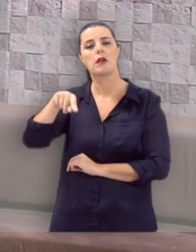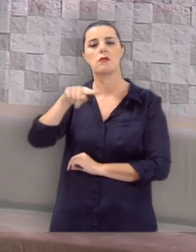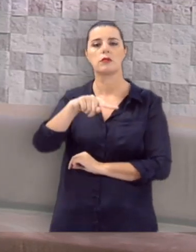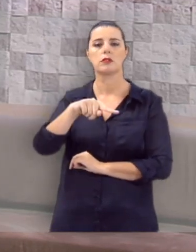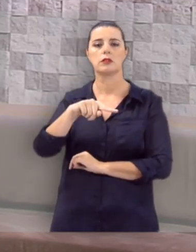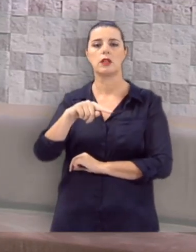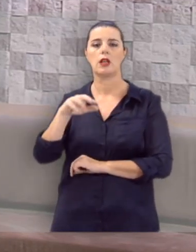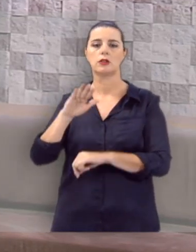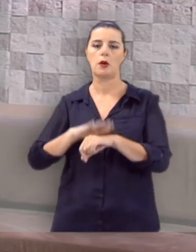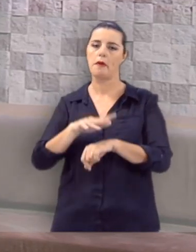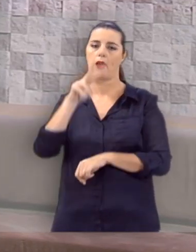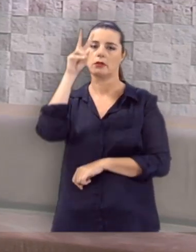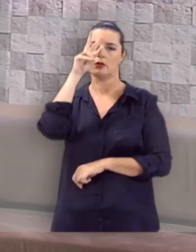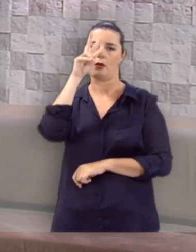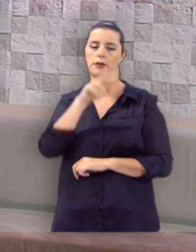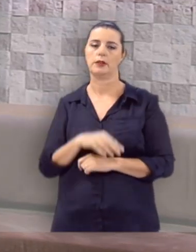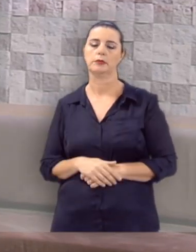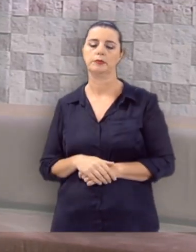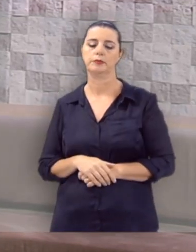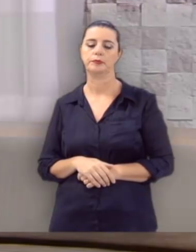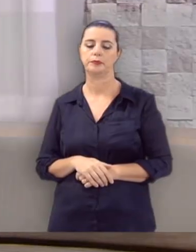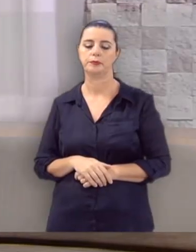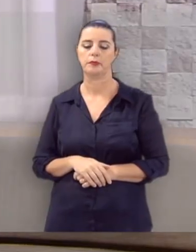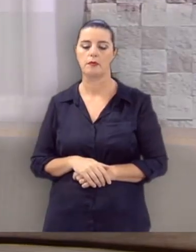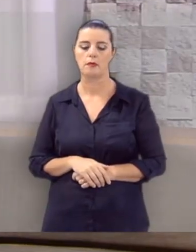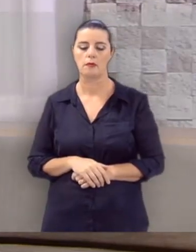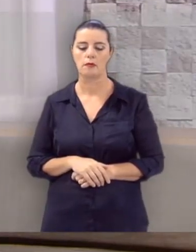pouco para você dessa história.